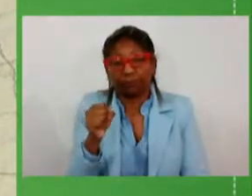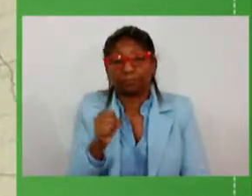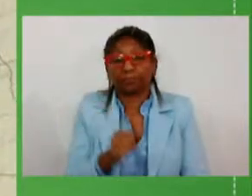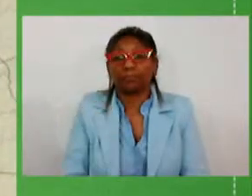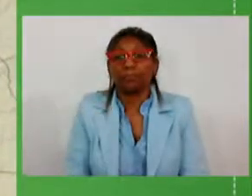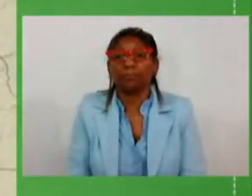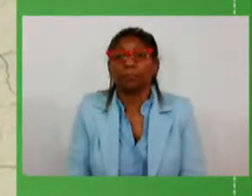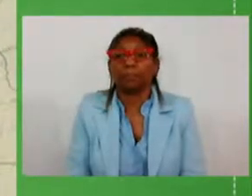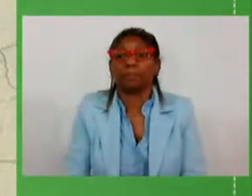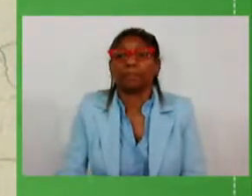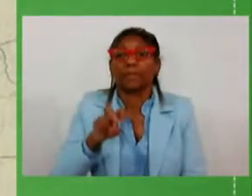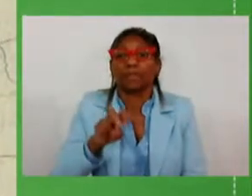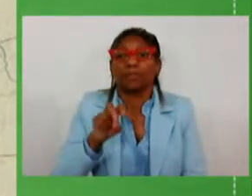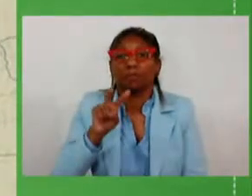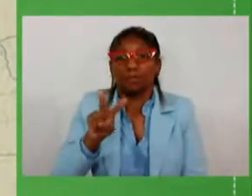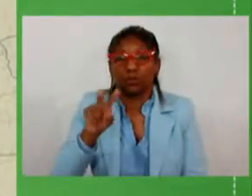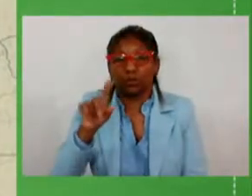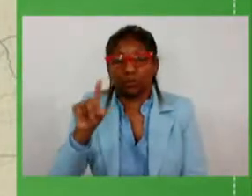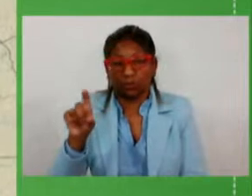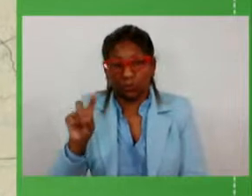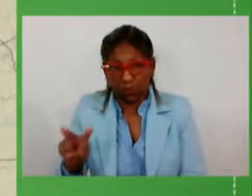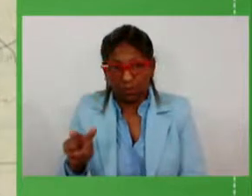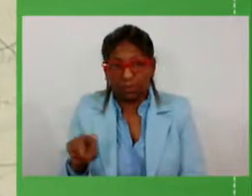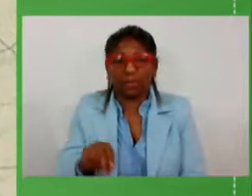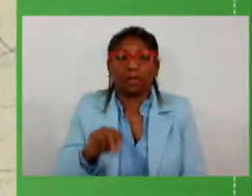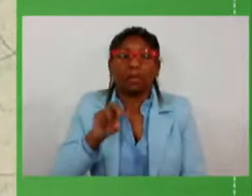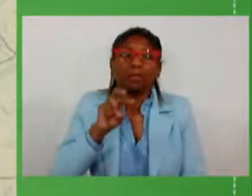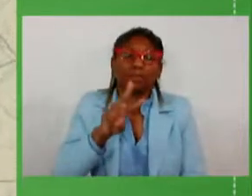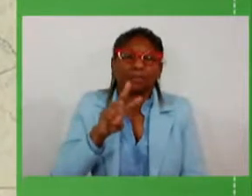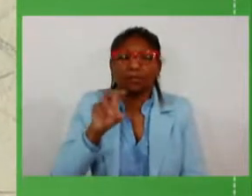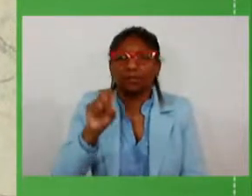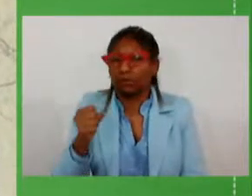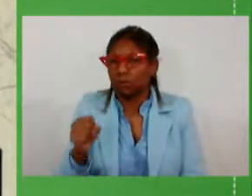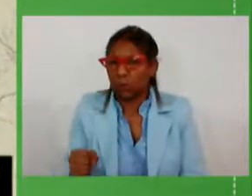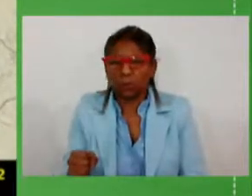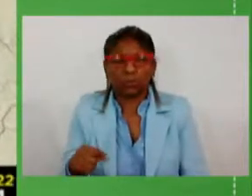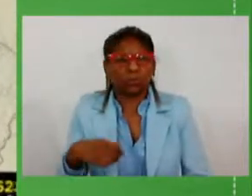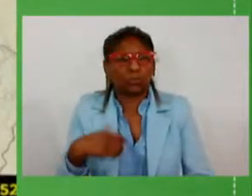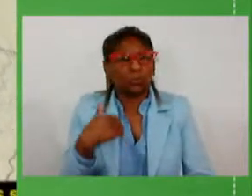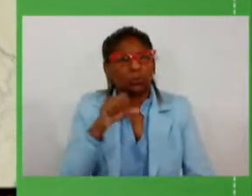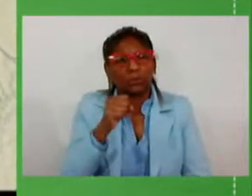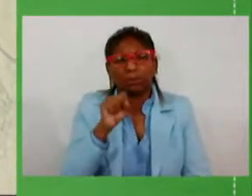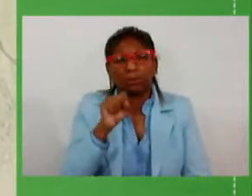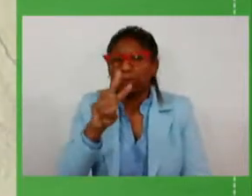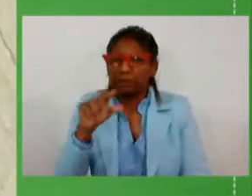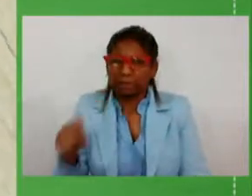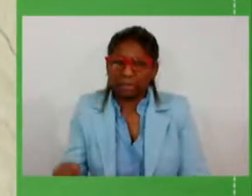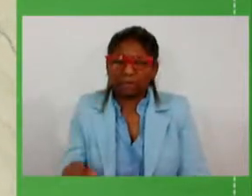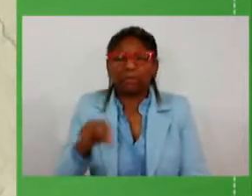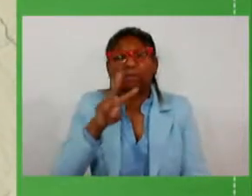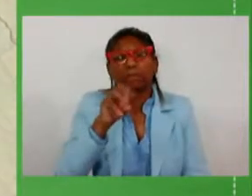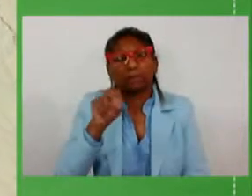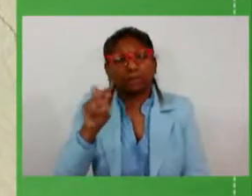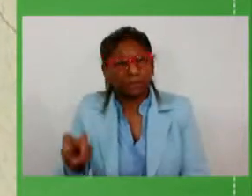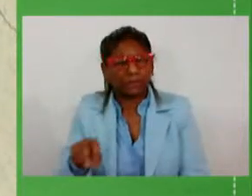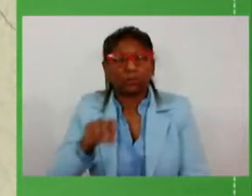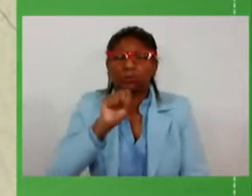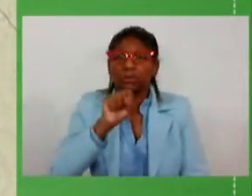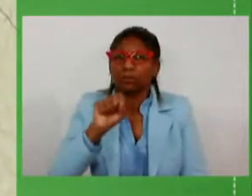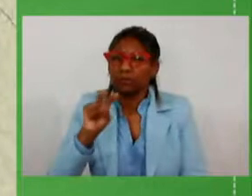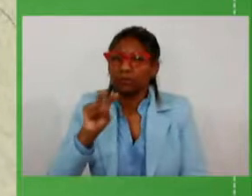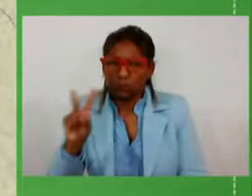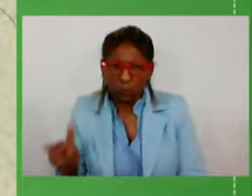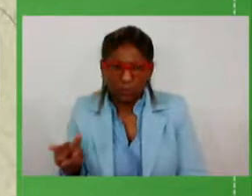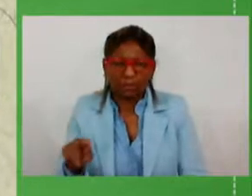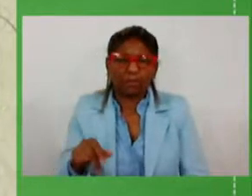522 342 218 307 837 305 822 210